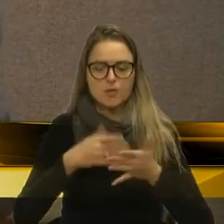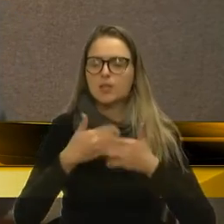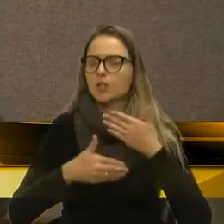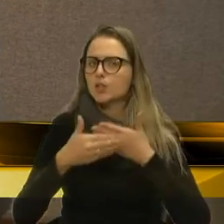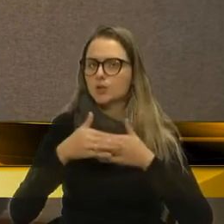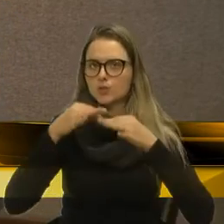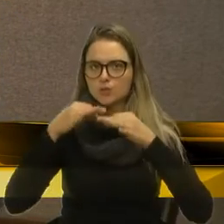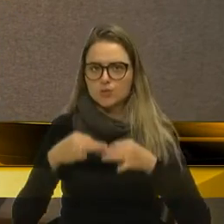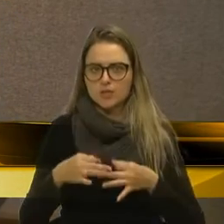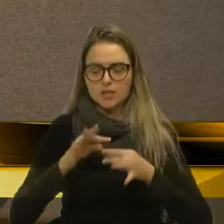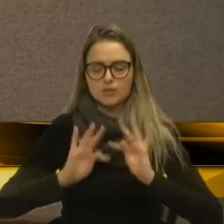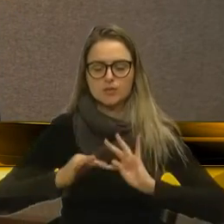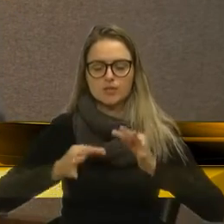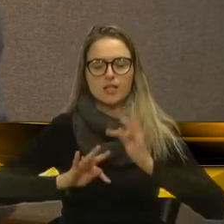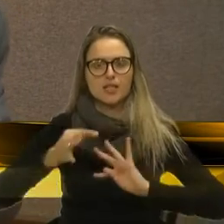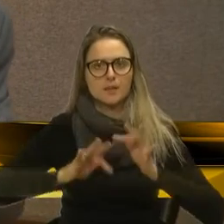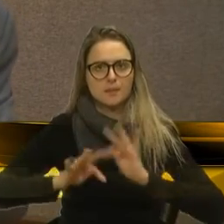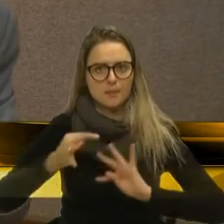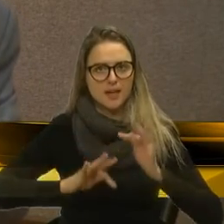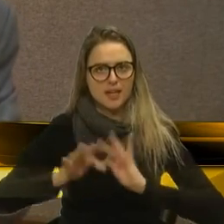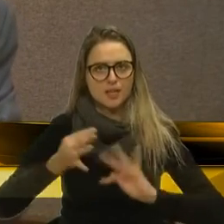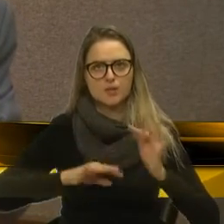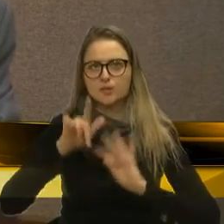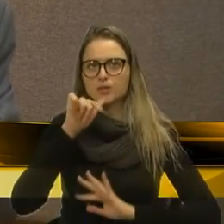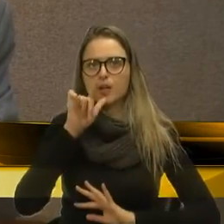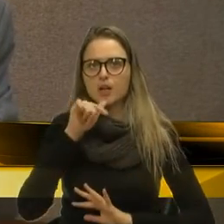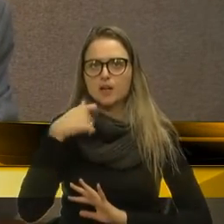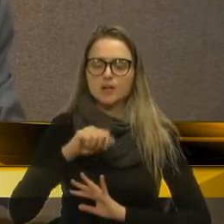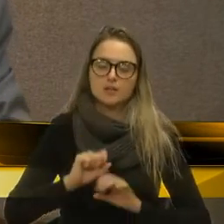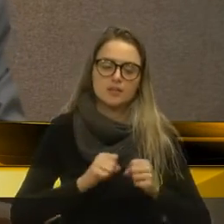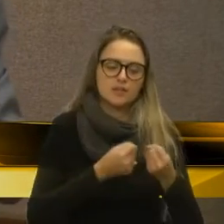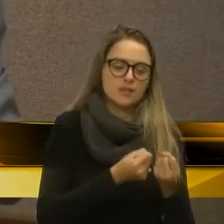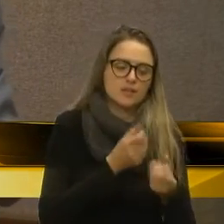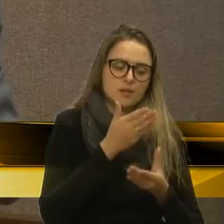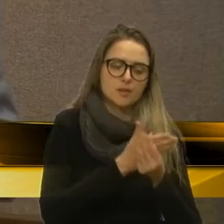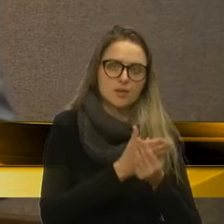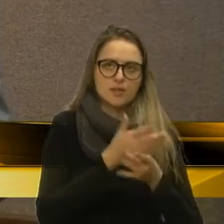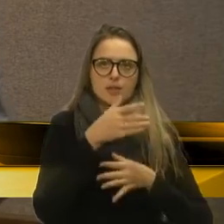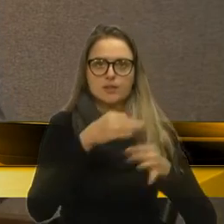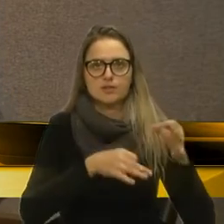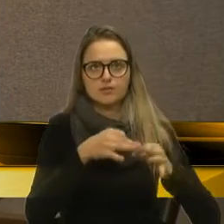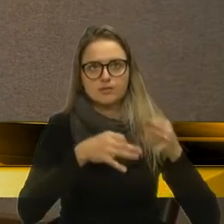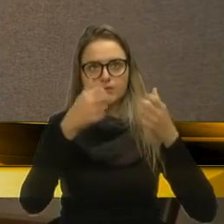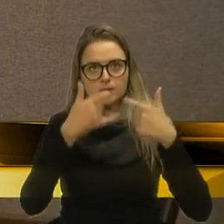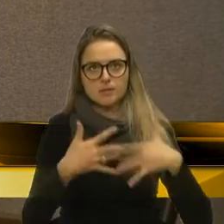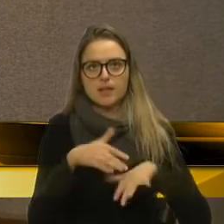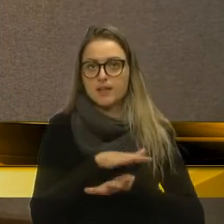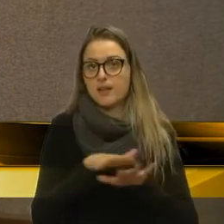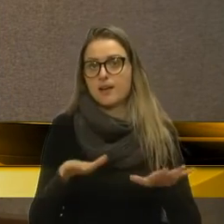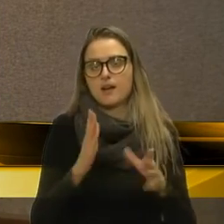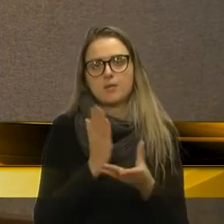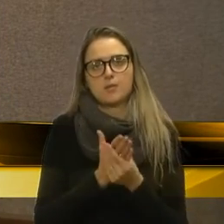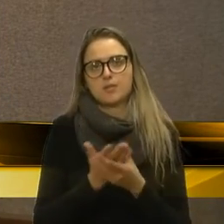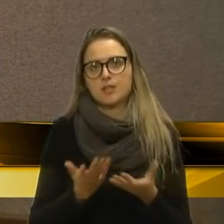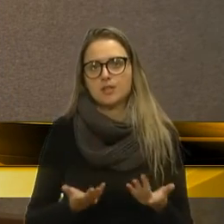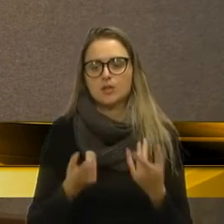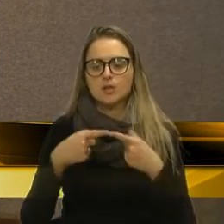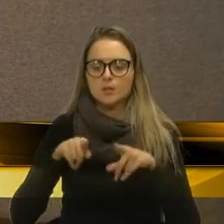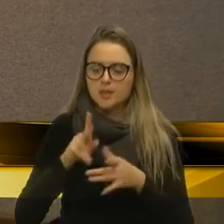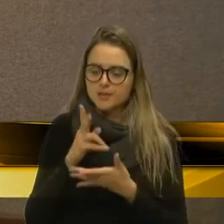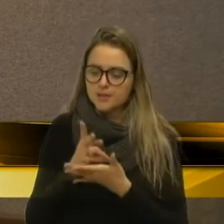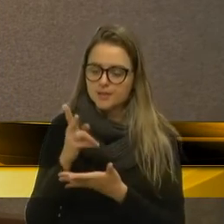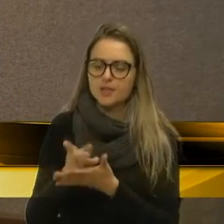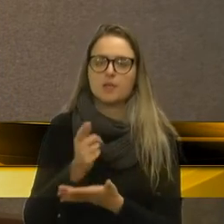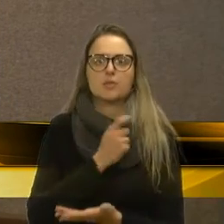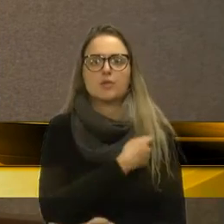o critério de tratamento da água. O clube tem que fazer a defesa, justificar e insera por ali. Mas todo ano